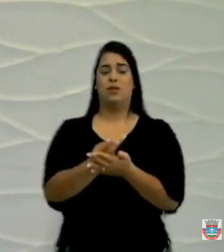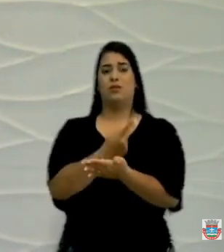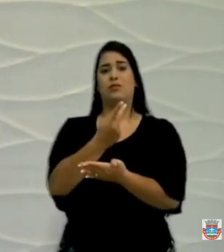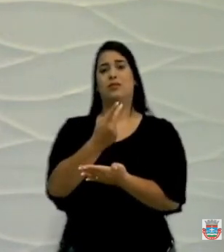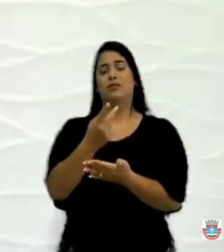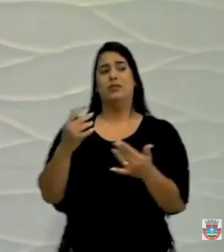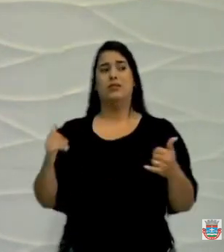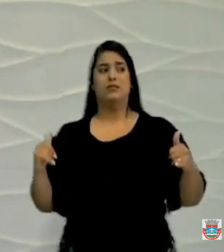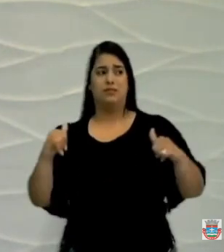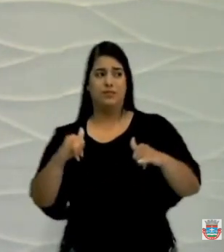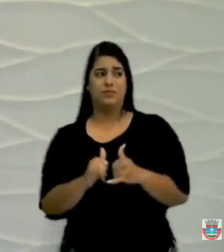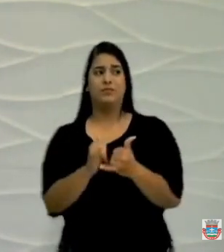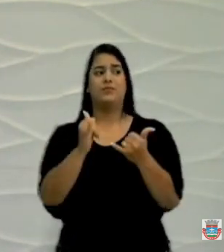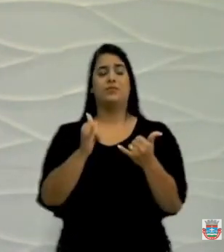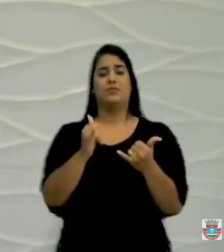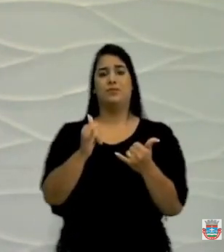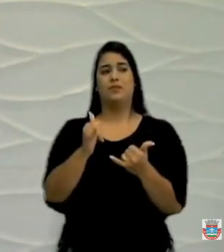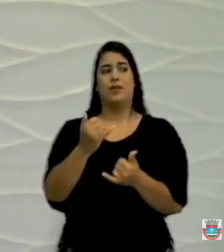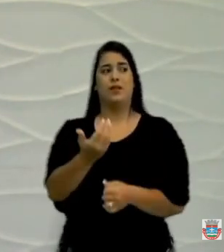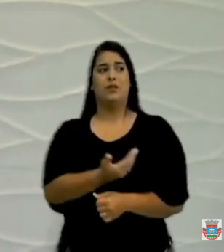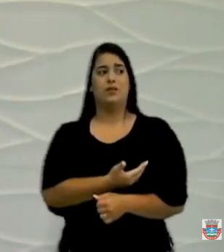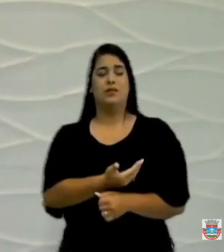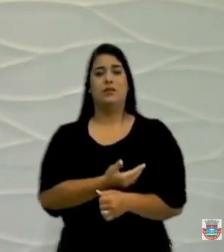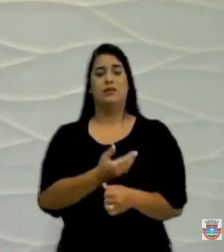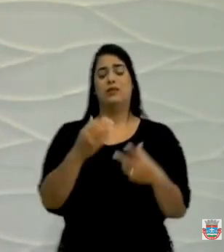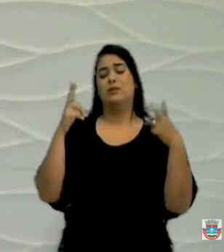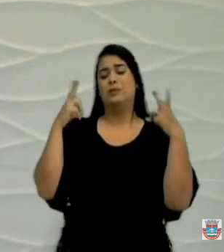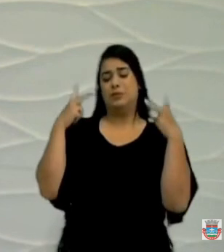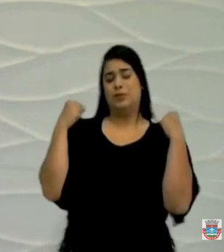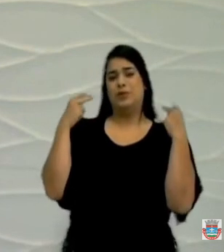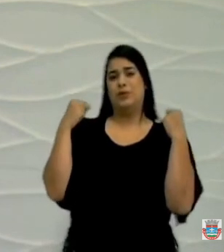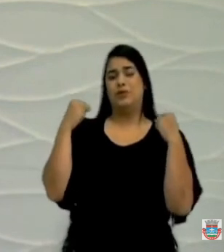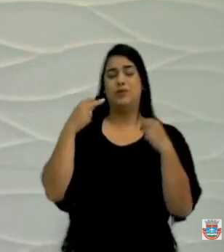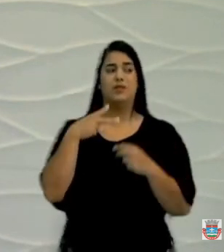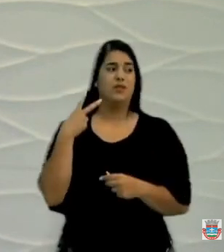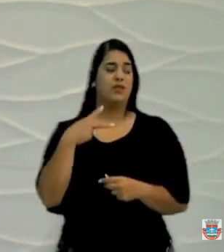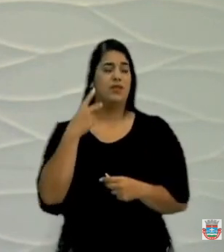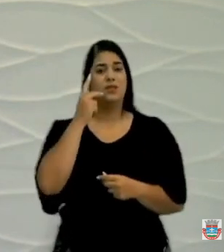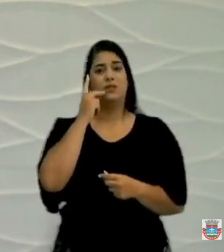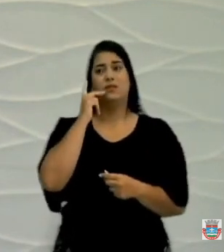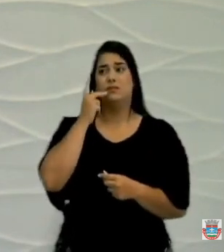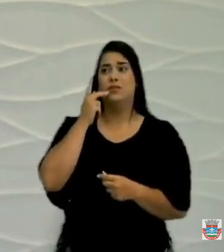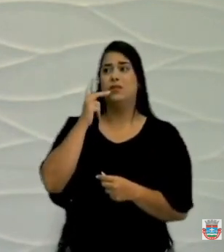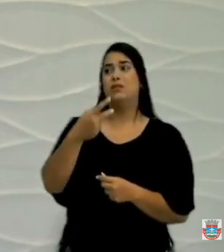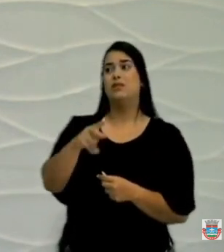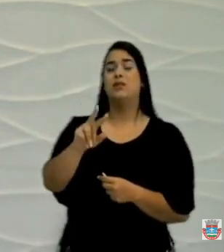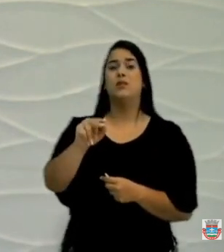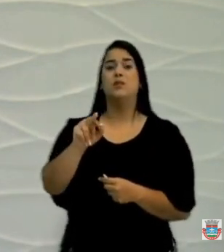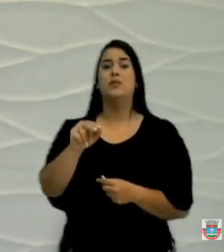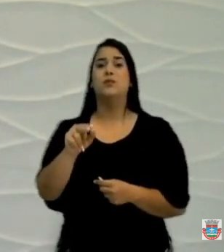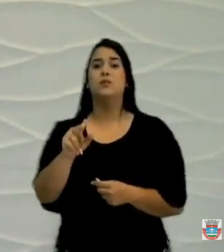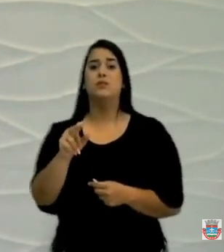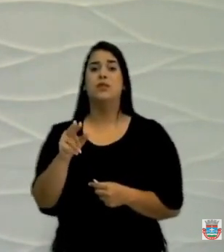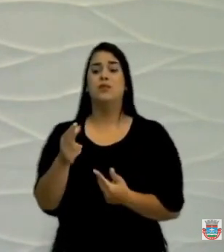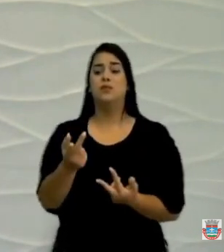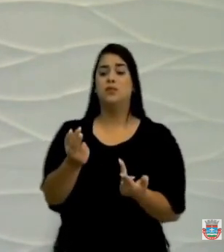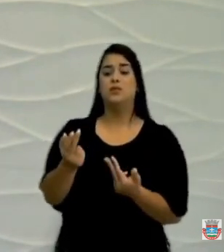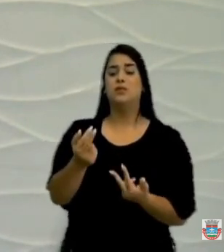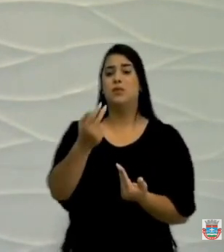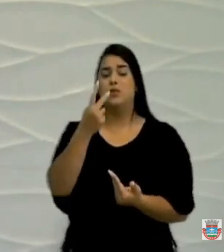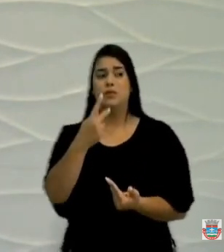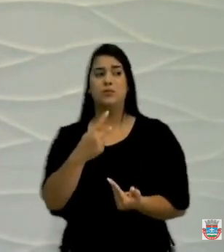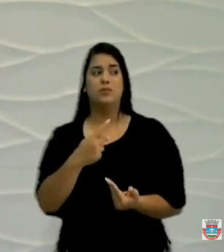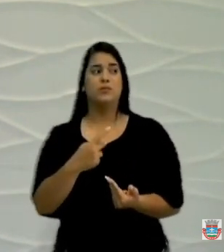acidente com esse colega condutor. Vereador padre, seu irmão, tanto como eu, é condutor